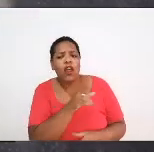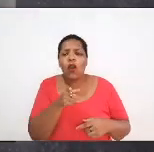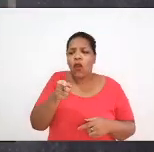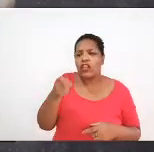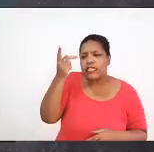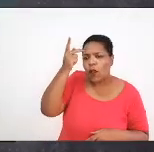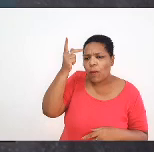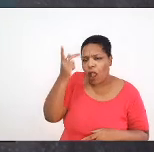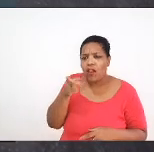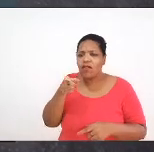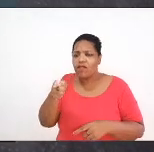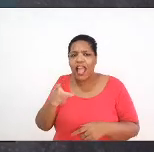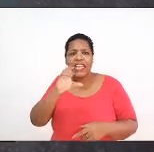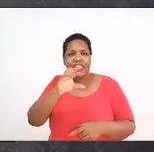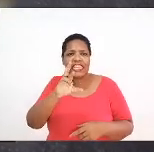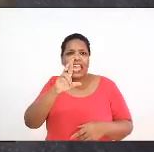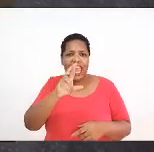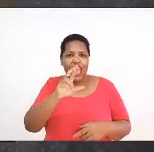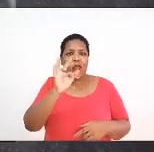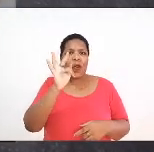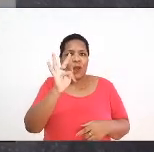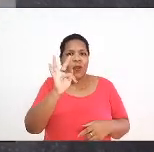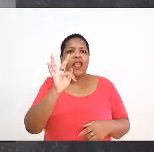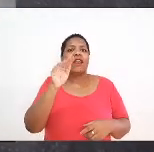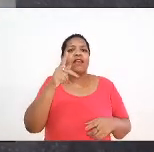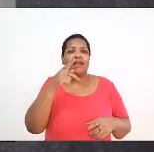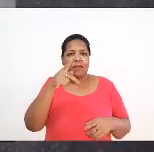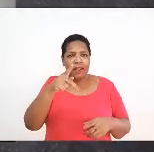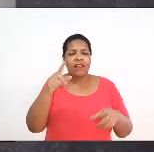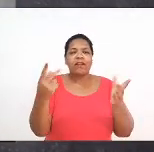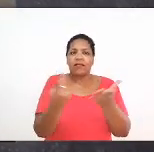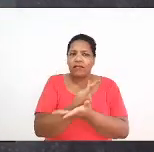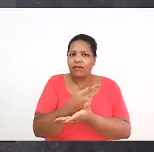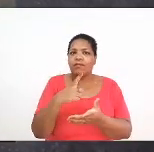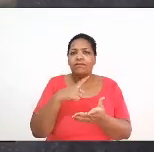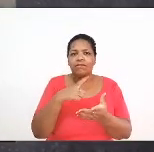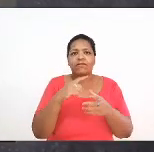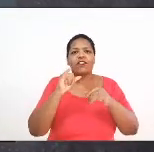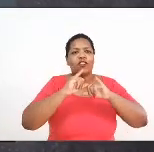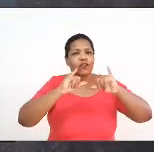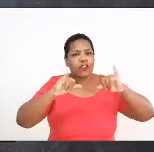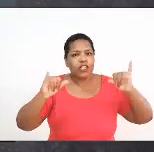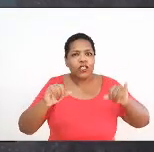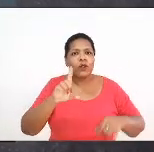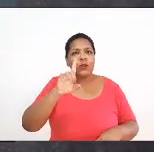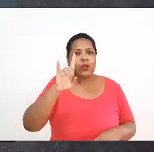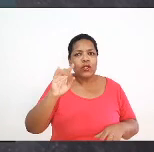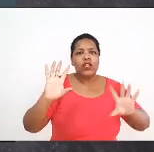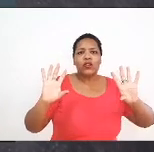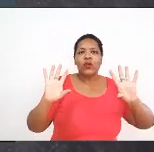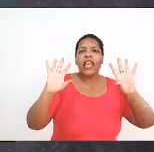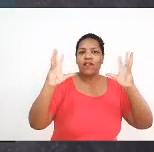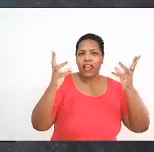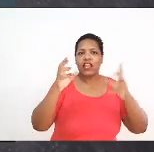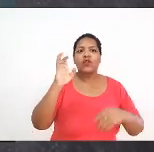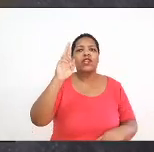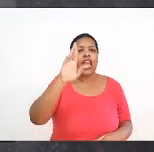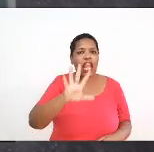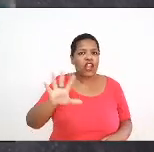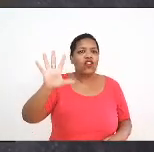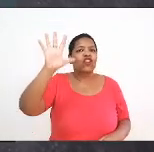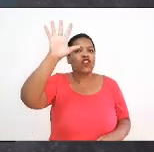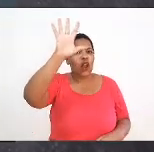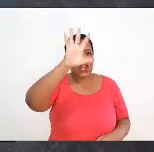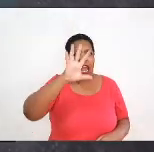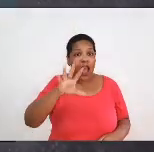datas que vai estar acontecendo, como a gente tem feito com a divulgação dos eventos regionais, então nós vamos nos organizar para